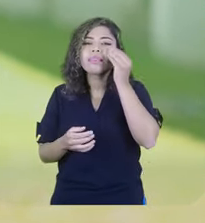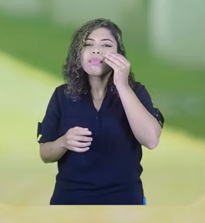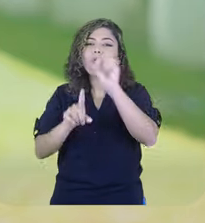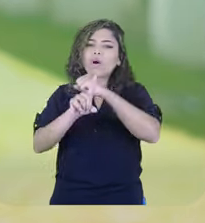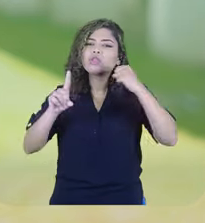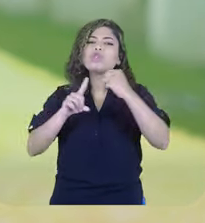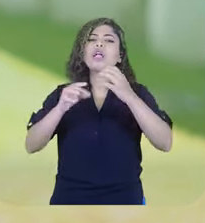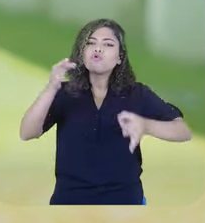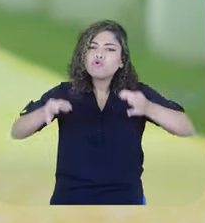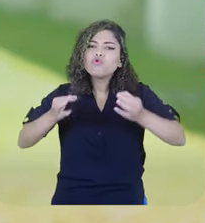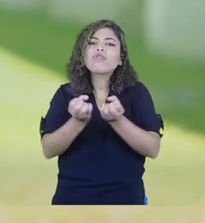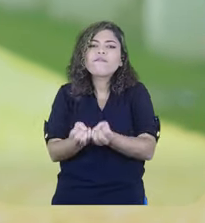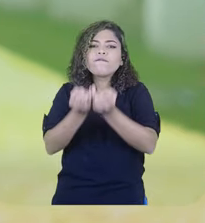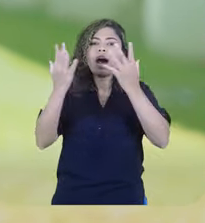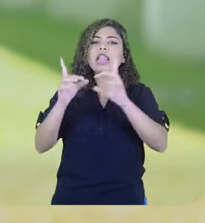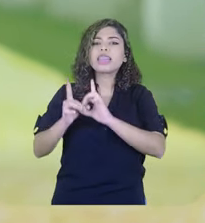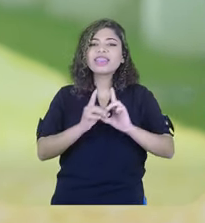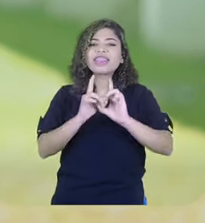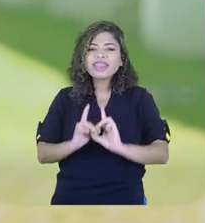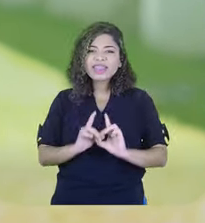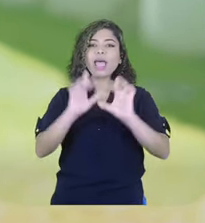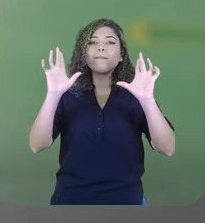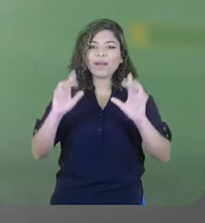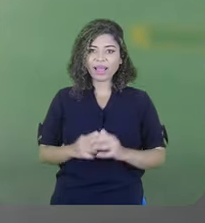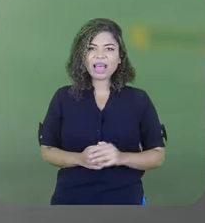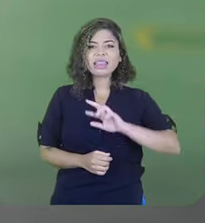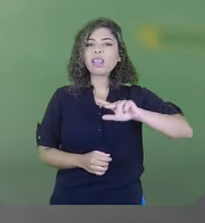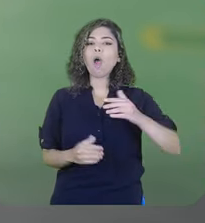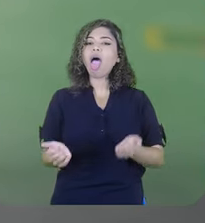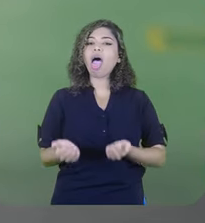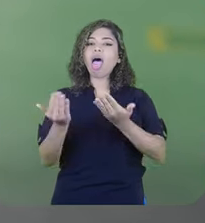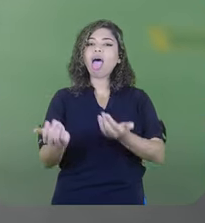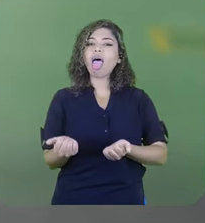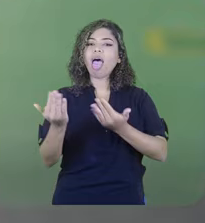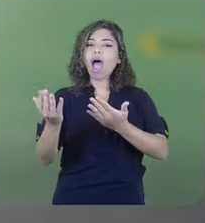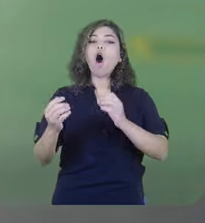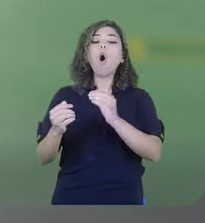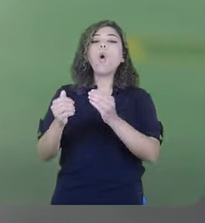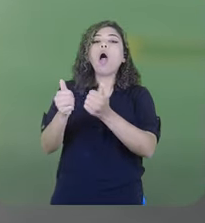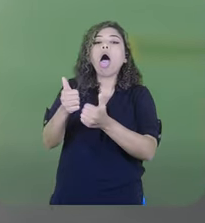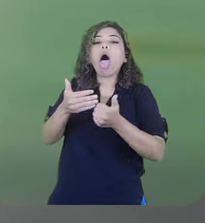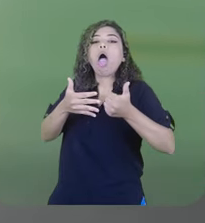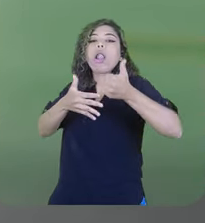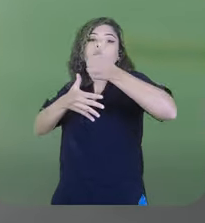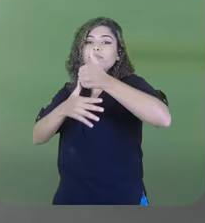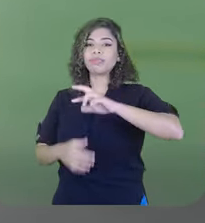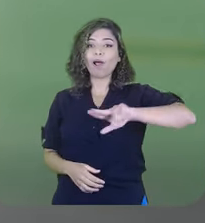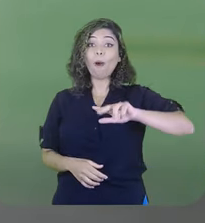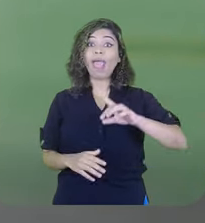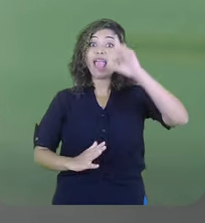promovermos uma sociedade mais justa, plural e democrática? Não se trata de concessão de benefícios ou privilégios,